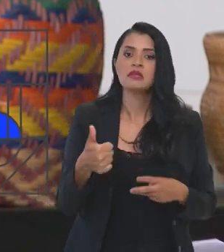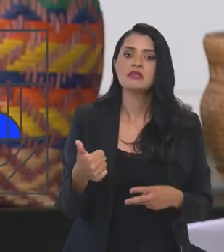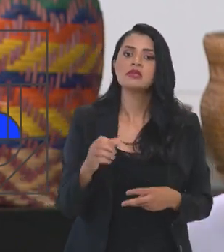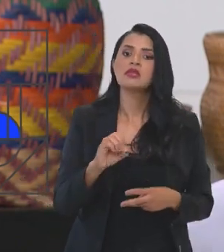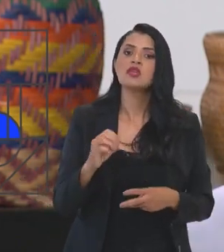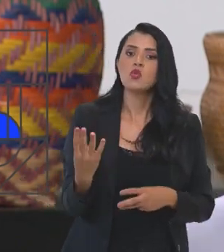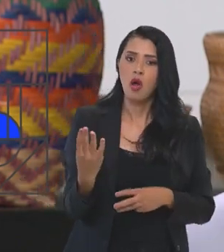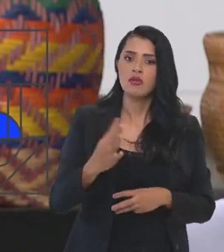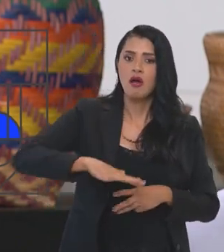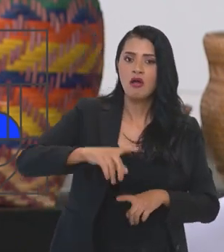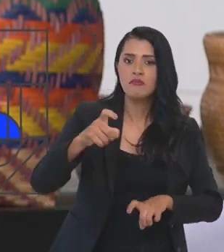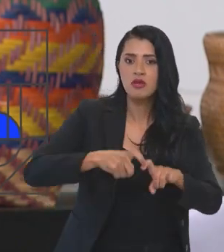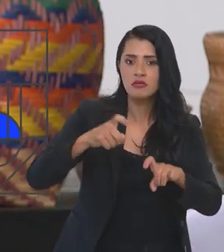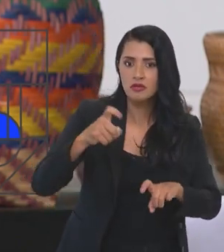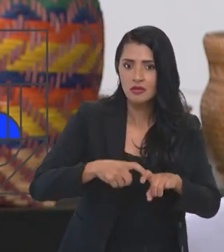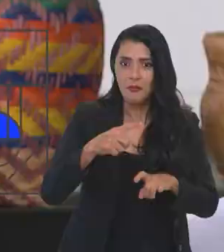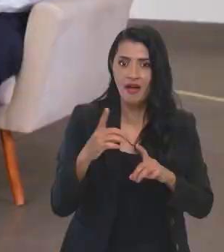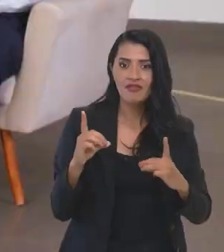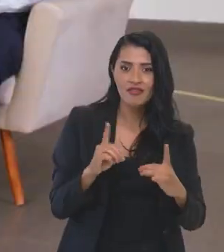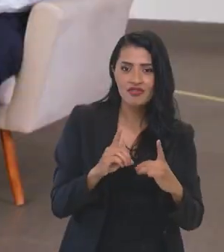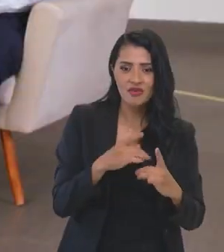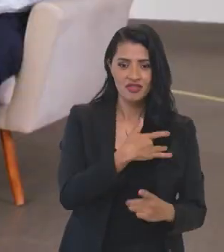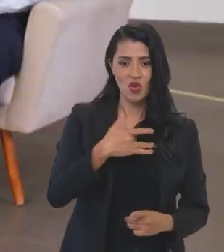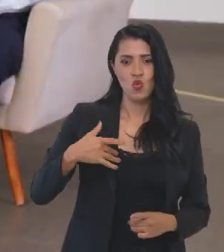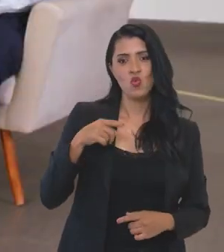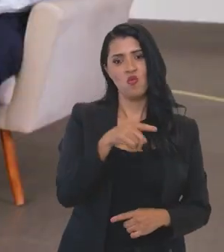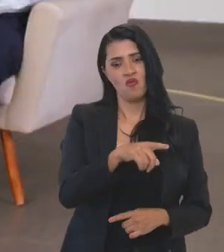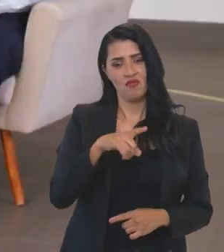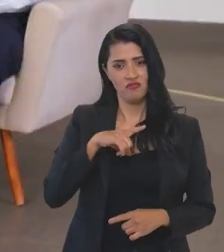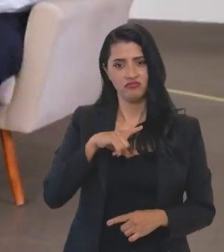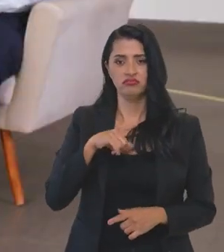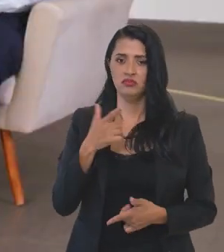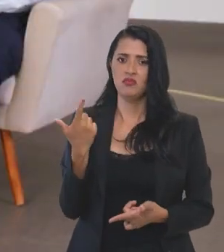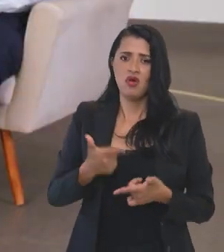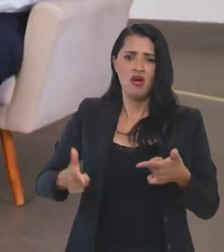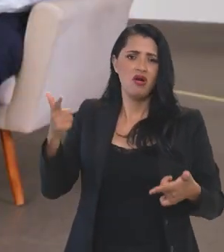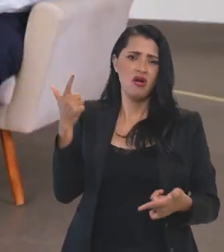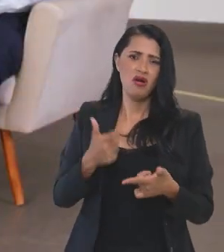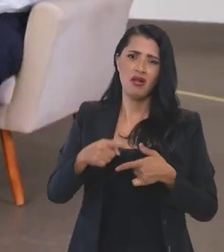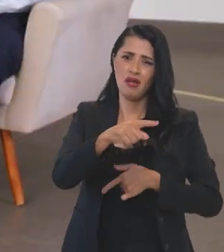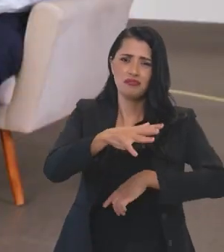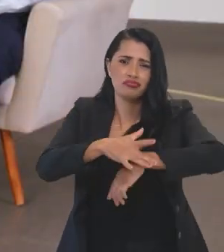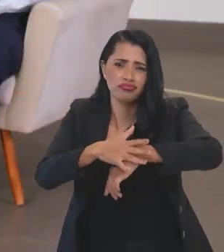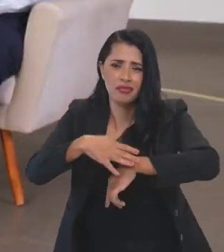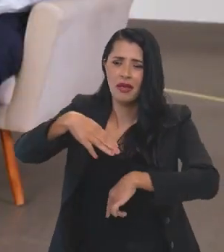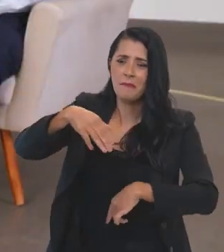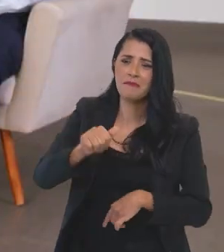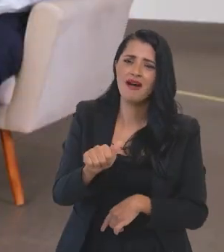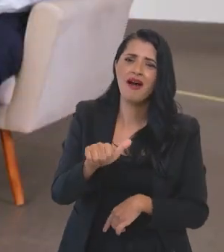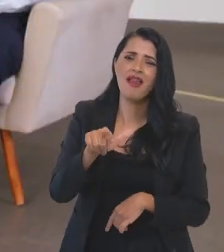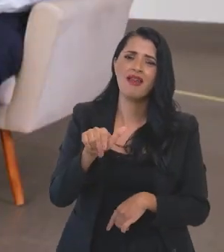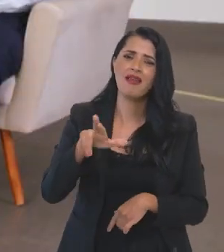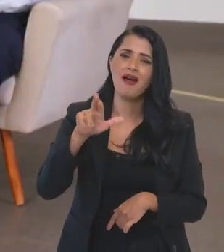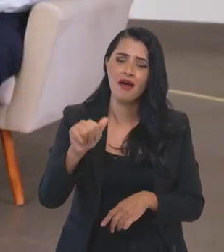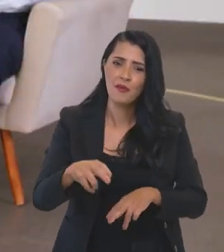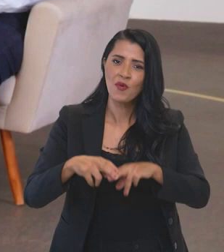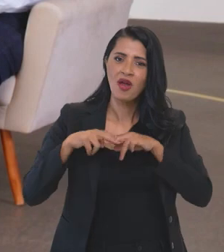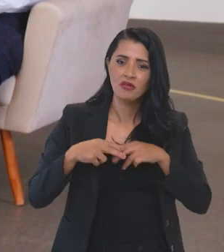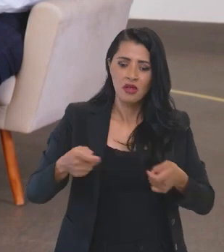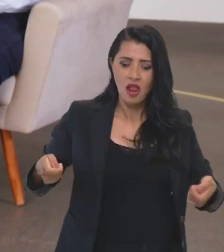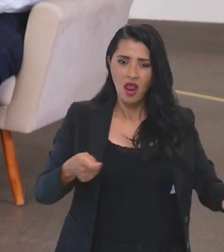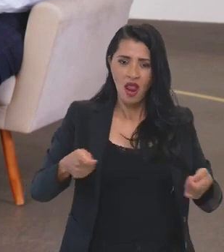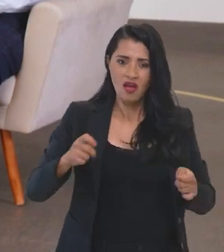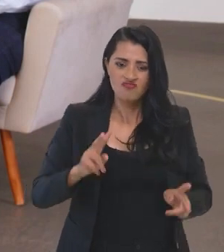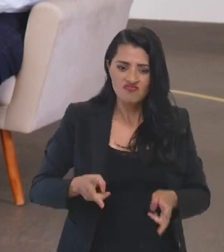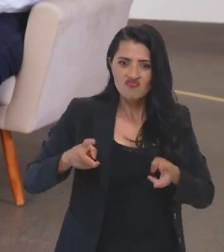104 relacionados à medicina, para esse atendimento da saúde, uma crise de malária decorrente, essa situação do